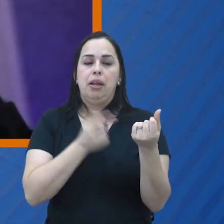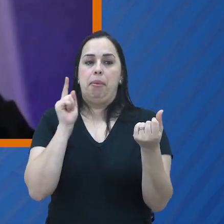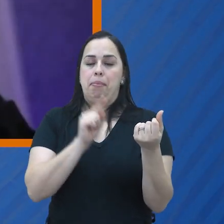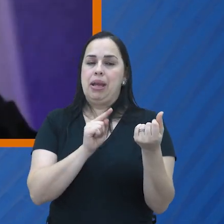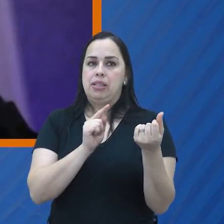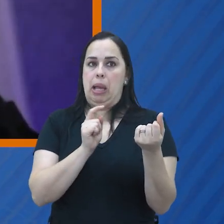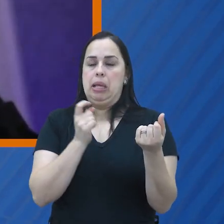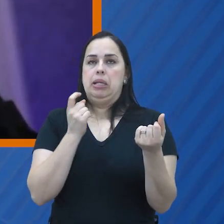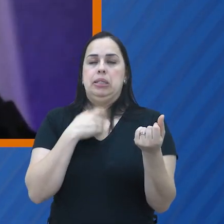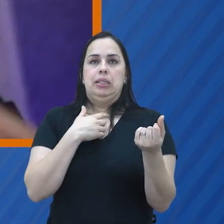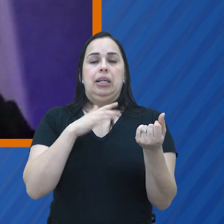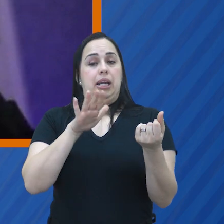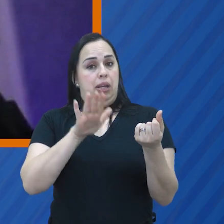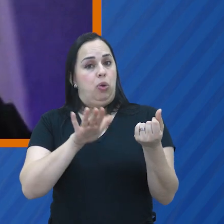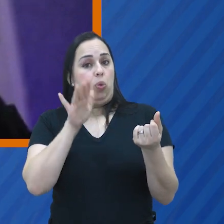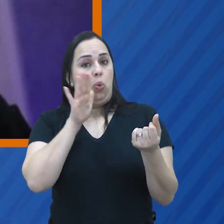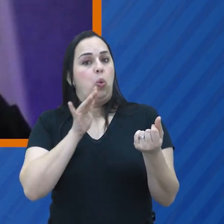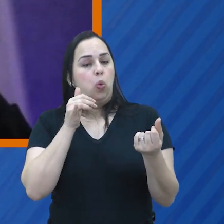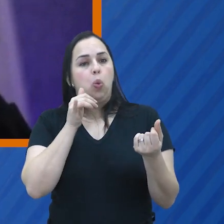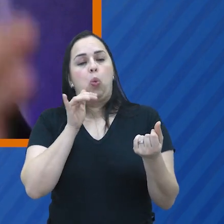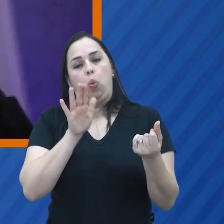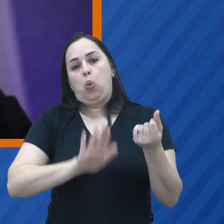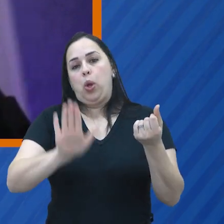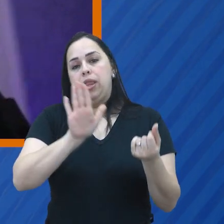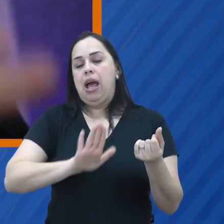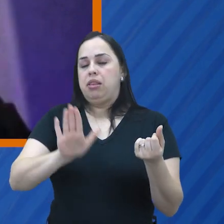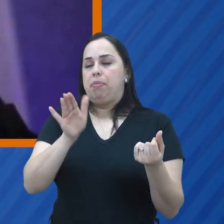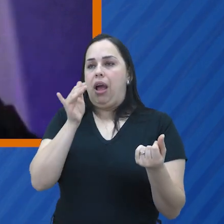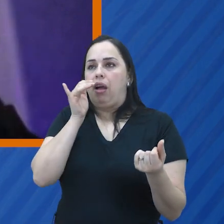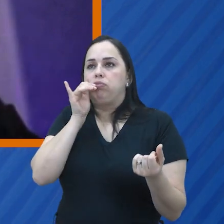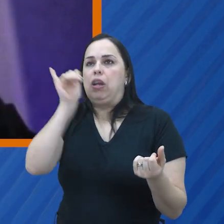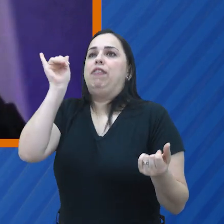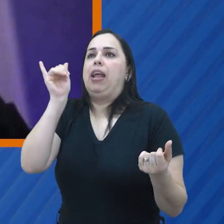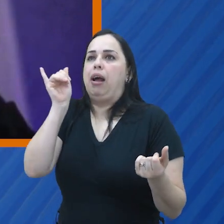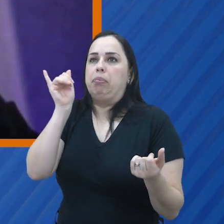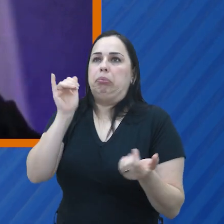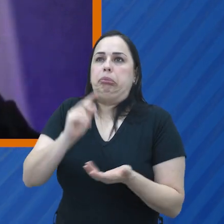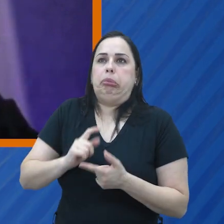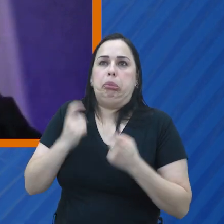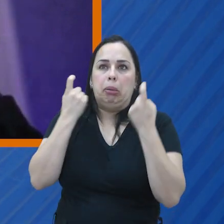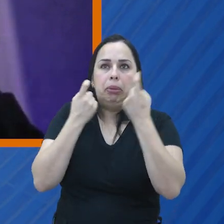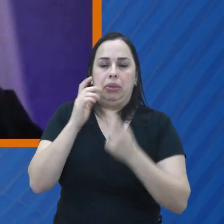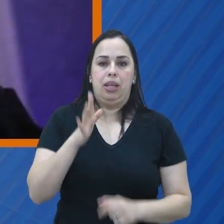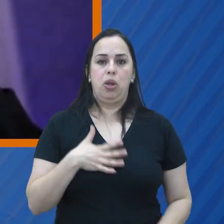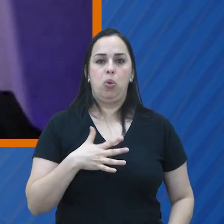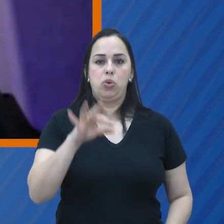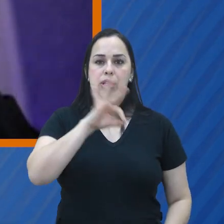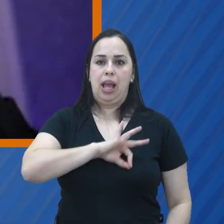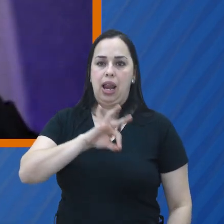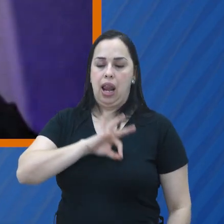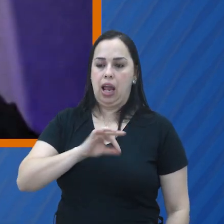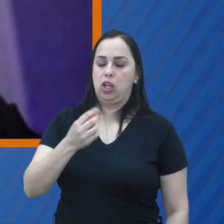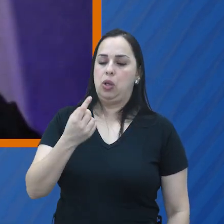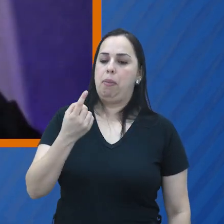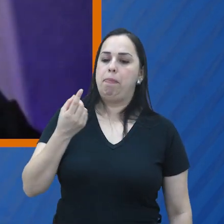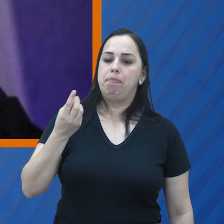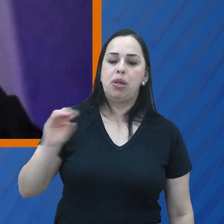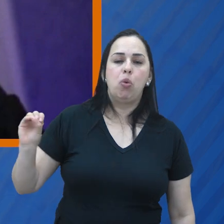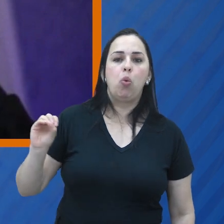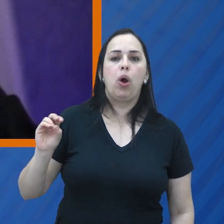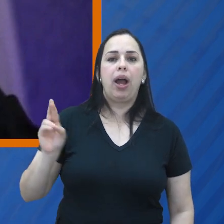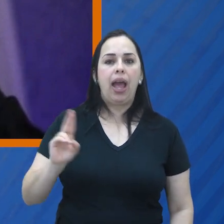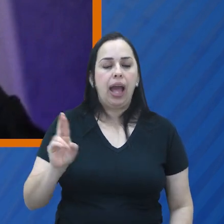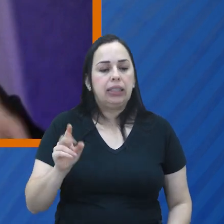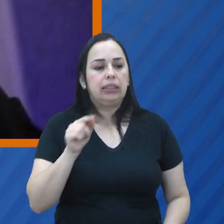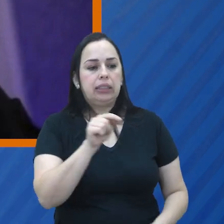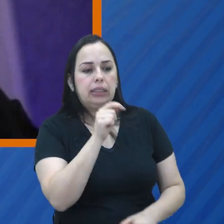te tirar o sono. Então o que significa isso? Joel, eu ganho R$4.000, cara, eu estou gastando R$2.000 aqui em tal lugar, estou gastando